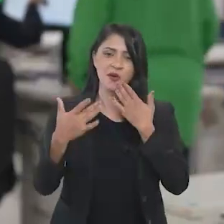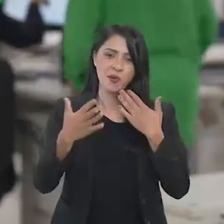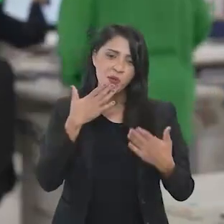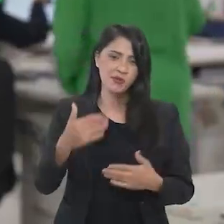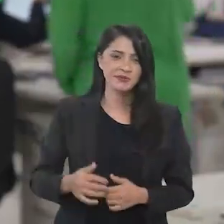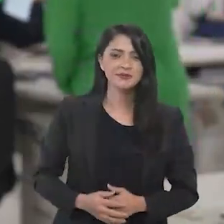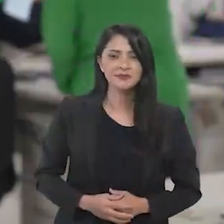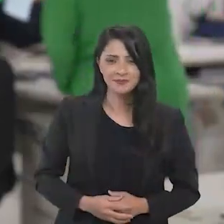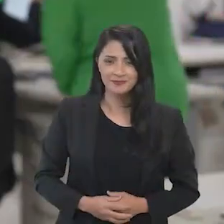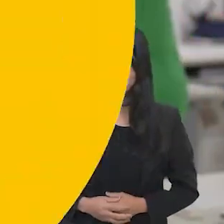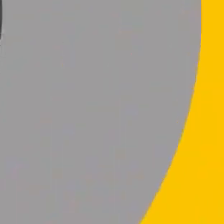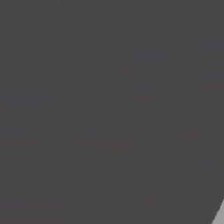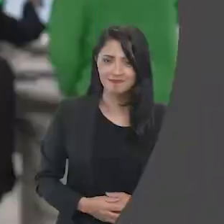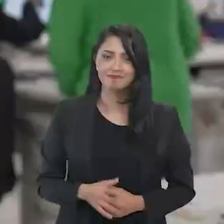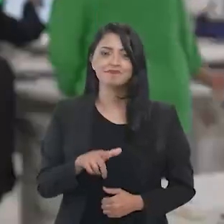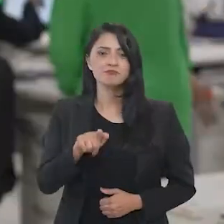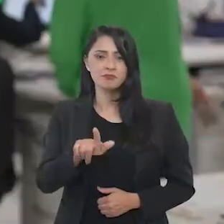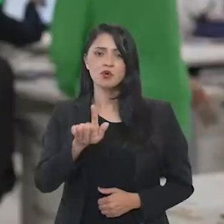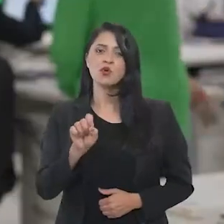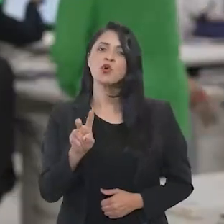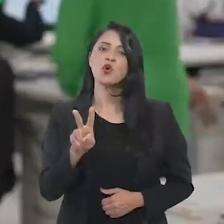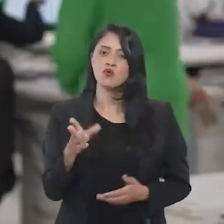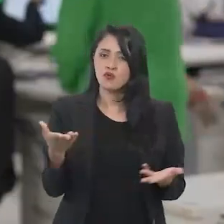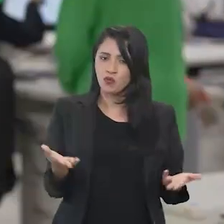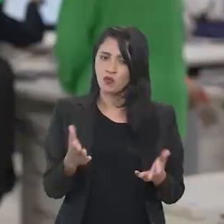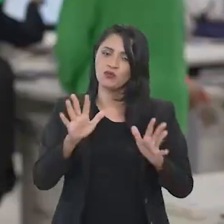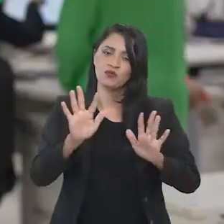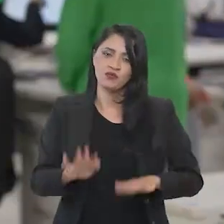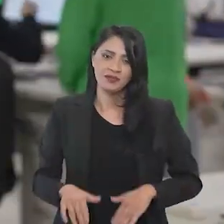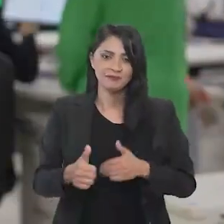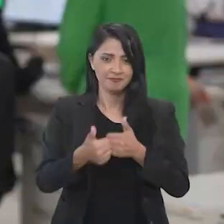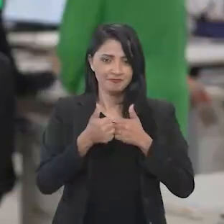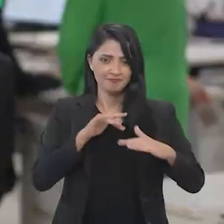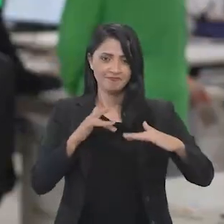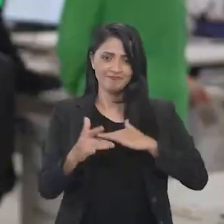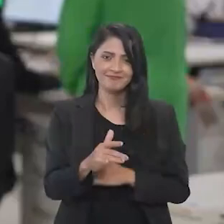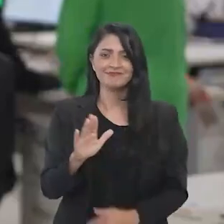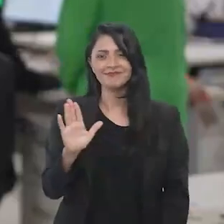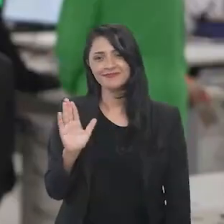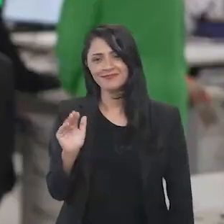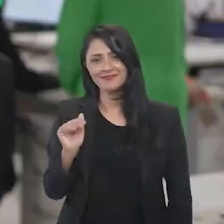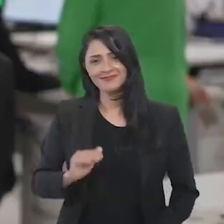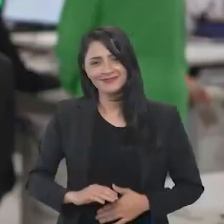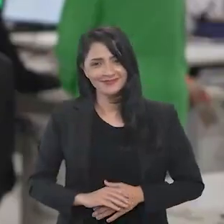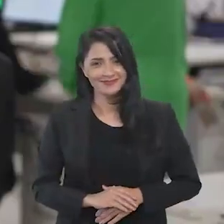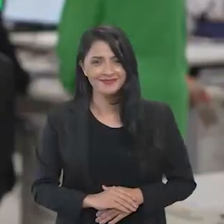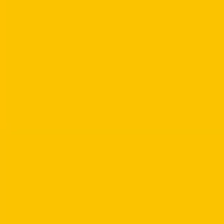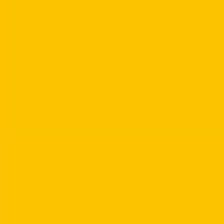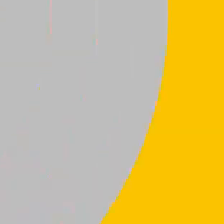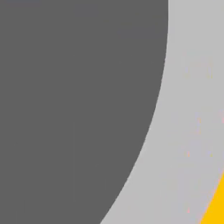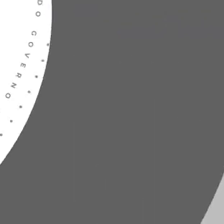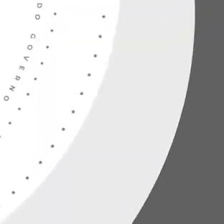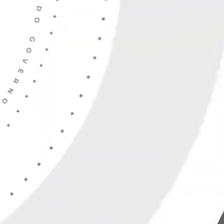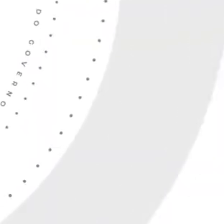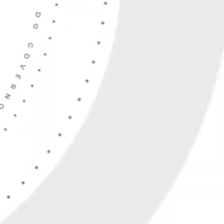LGBTQIA+. E o Ponto Gov de hoje fica por aqui. Sigam com a gente nas redes sociais.